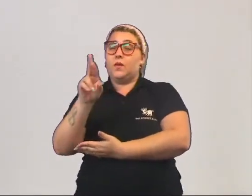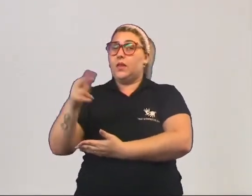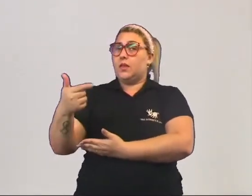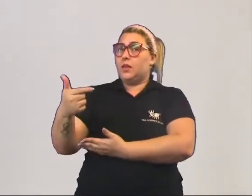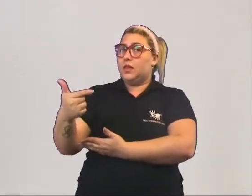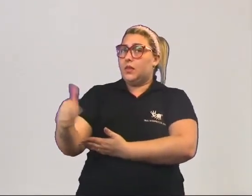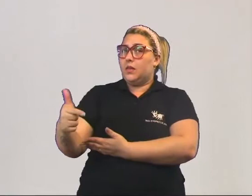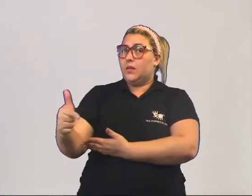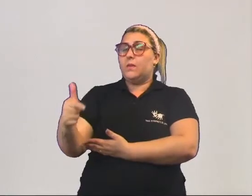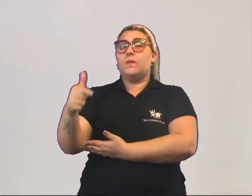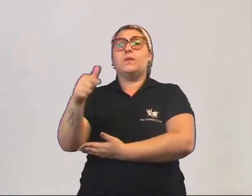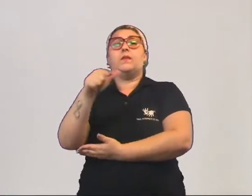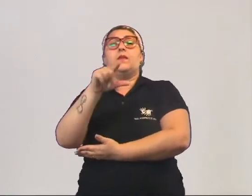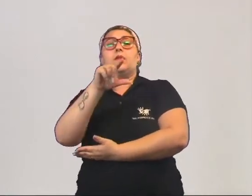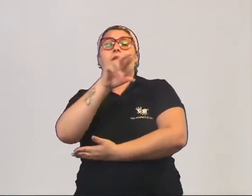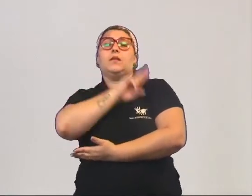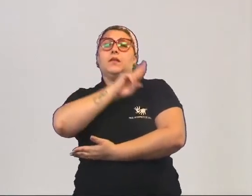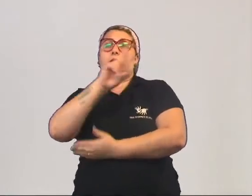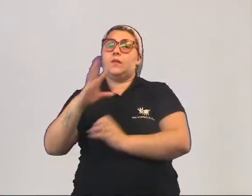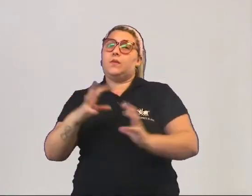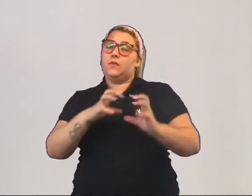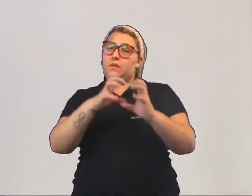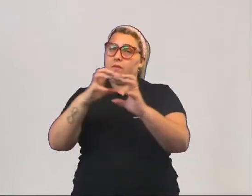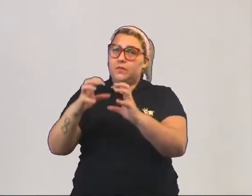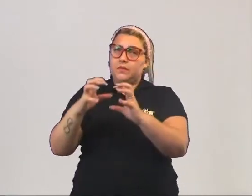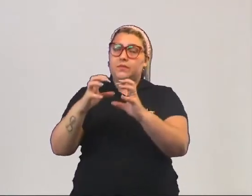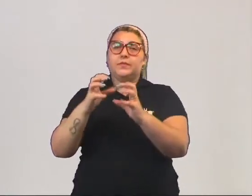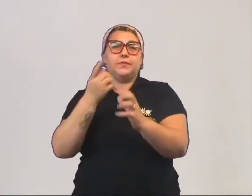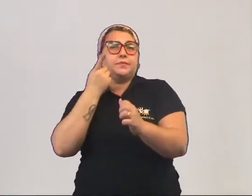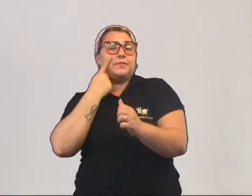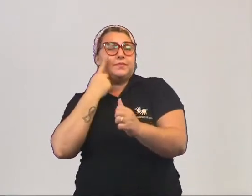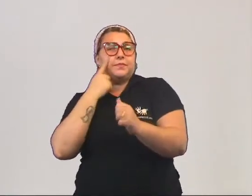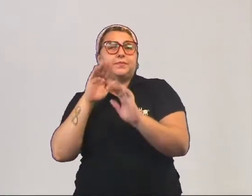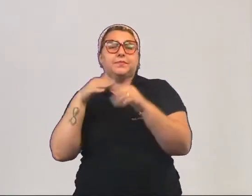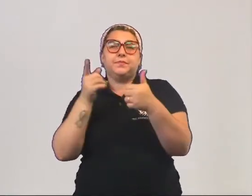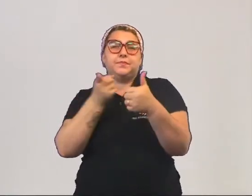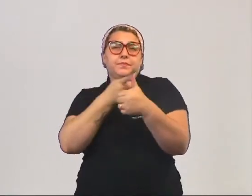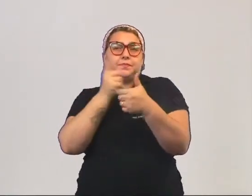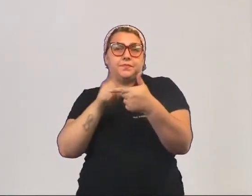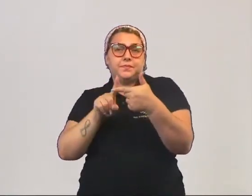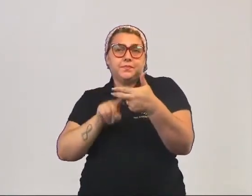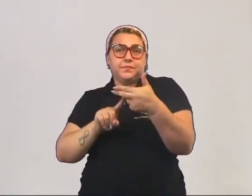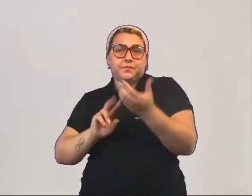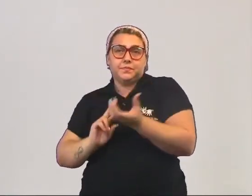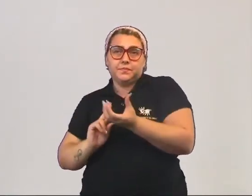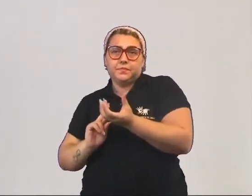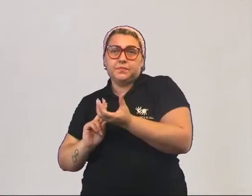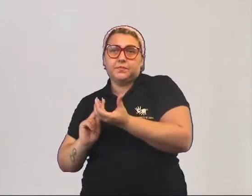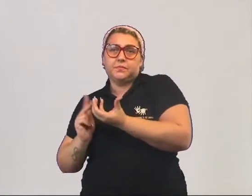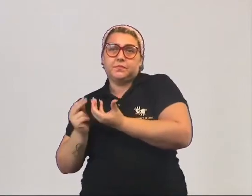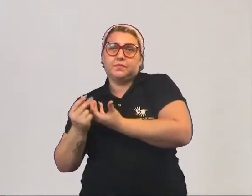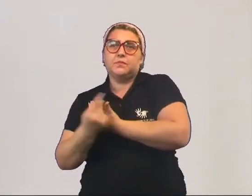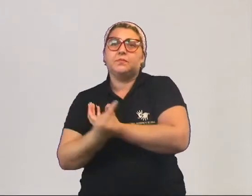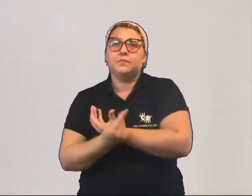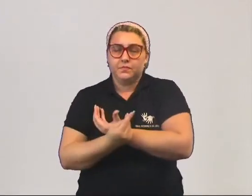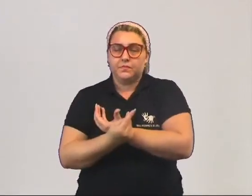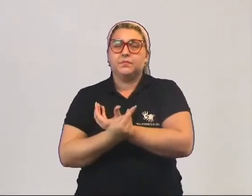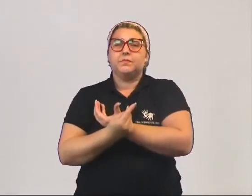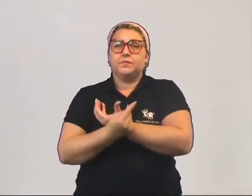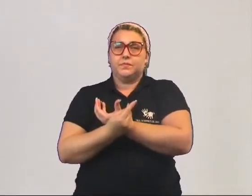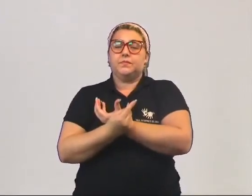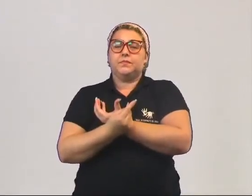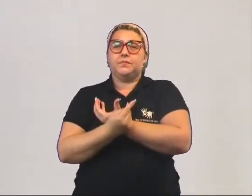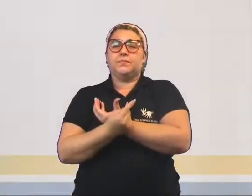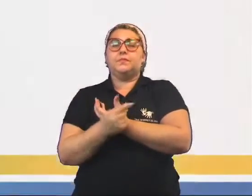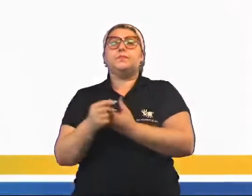religião, é um conflito aparente. Então vamos ver quais são os campos da ciência, o campo de ação da